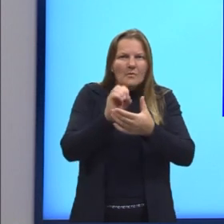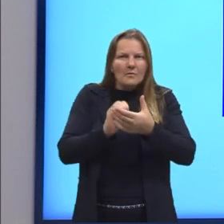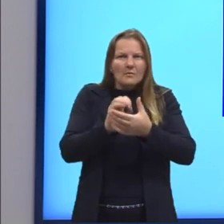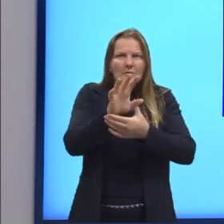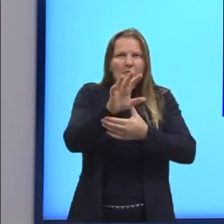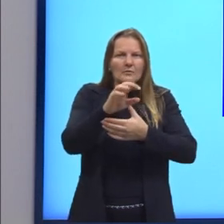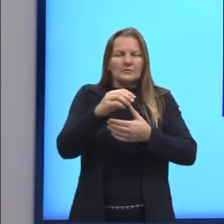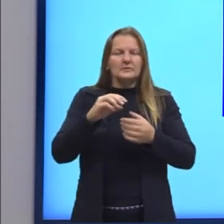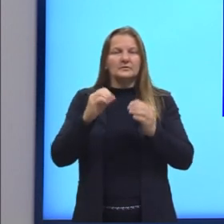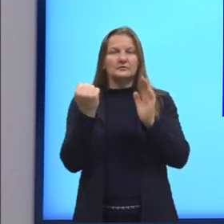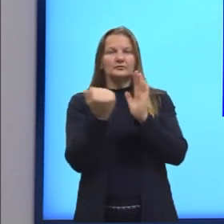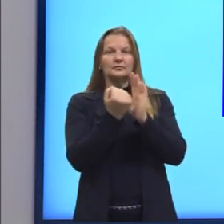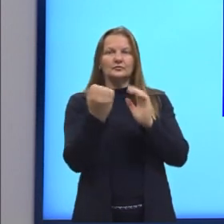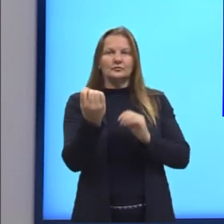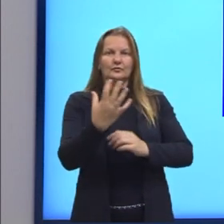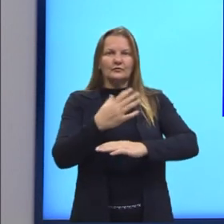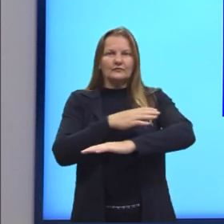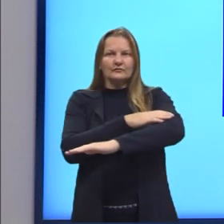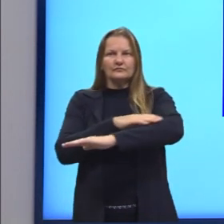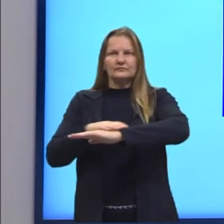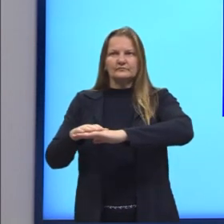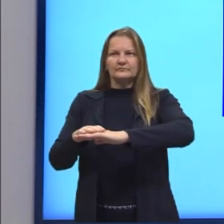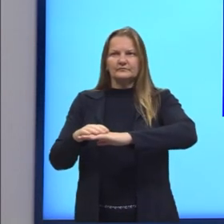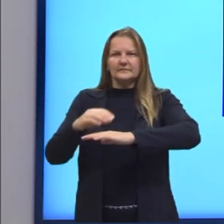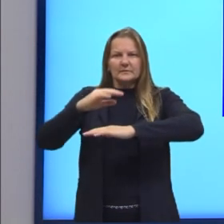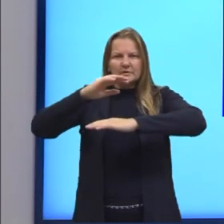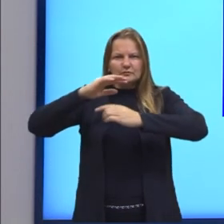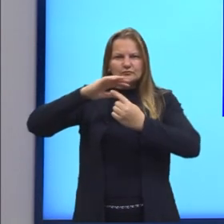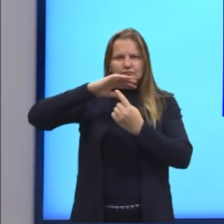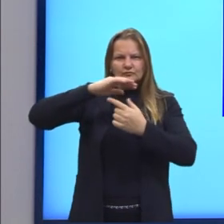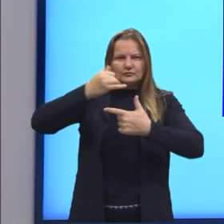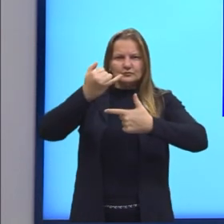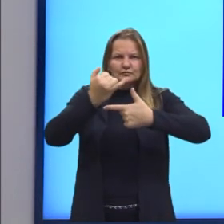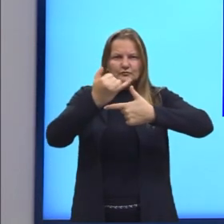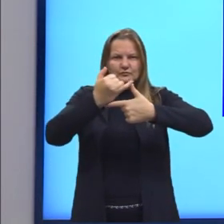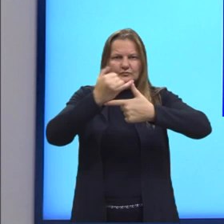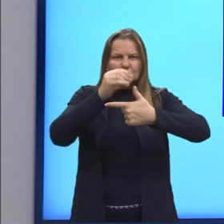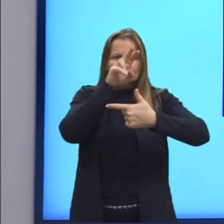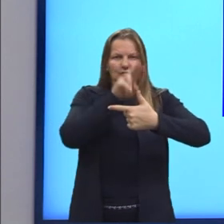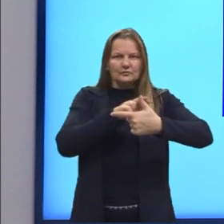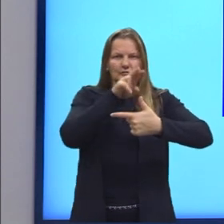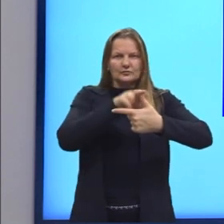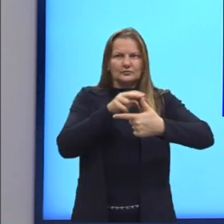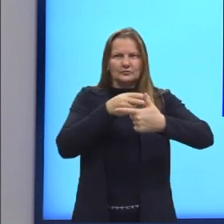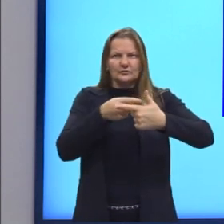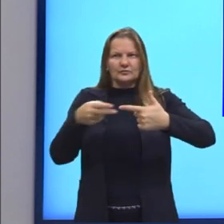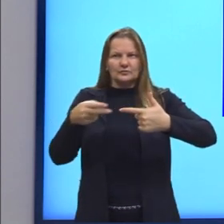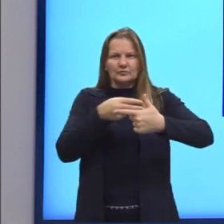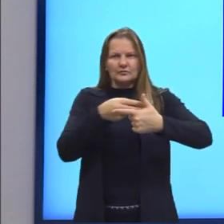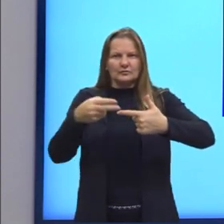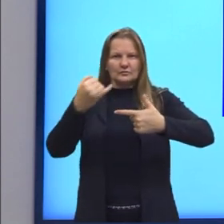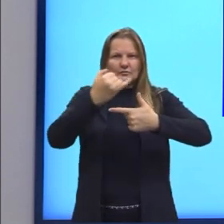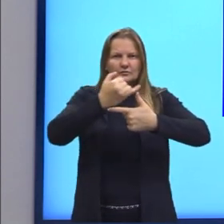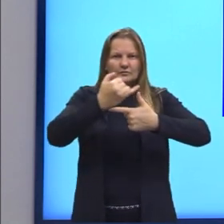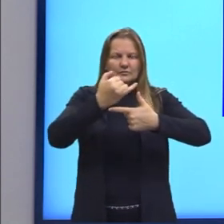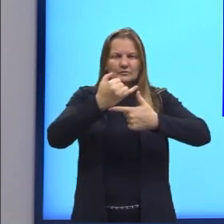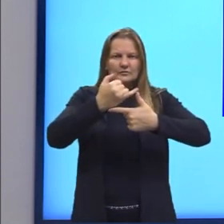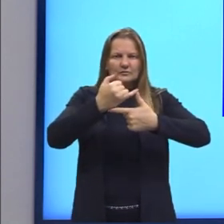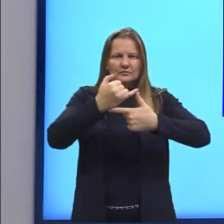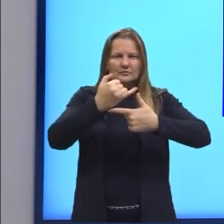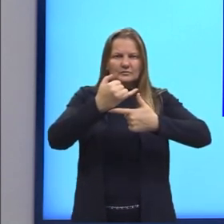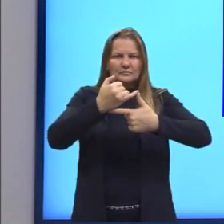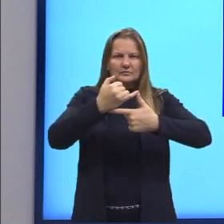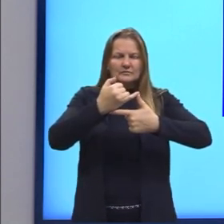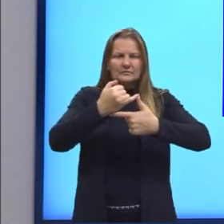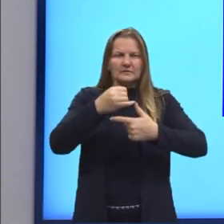Assim como a sombra do cateto B sobre a hipotenusa forma a